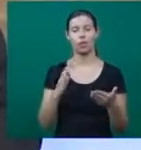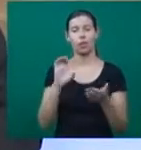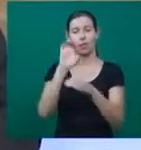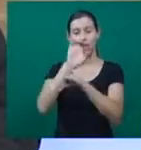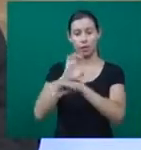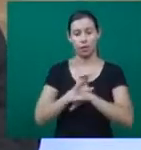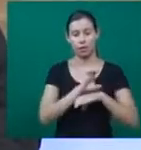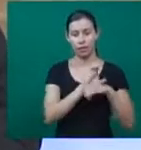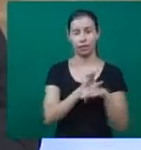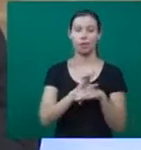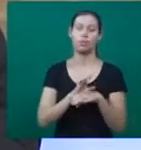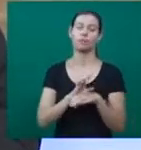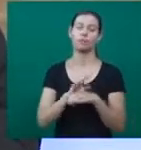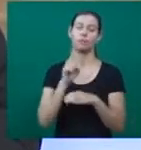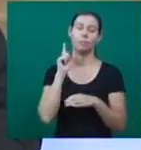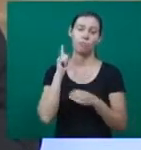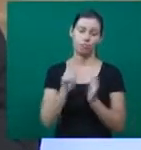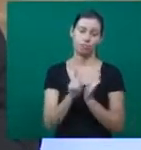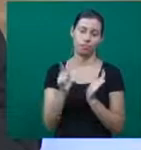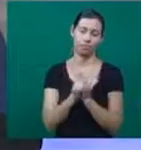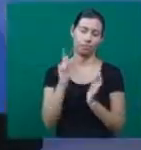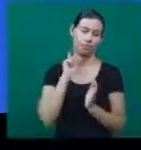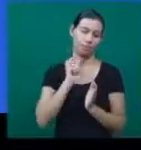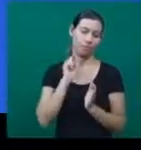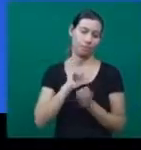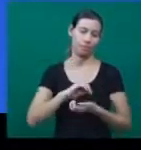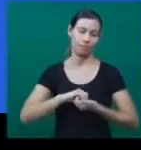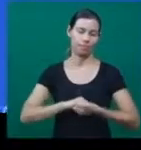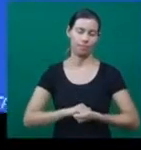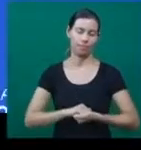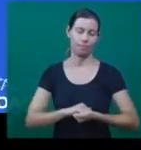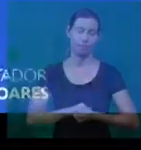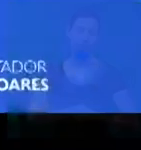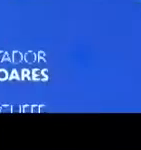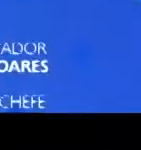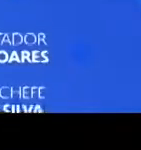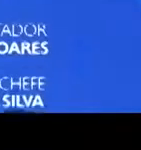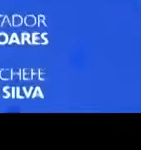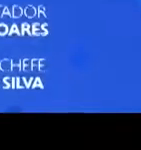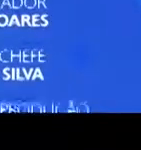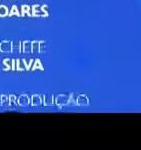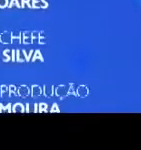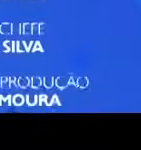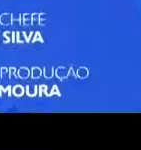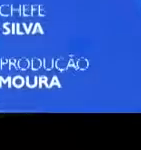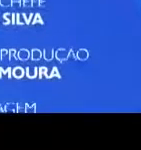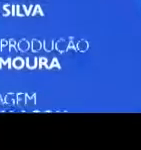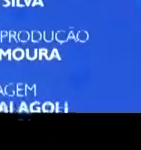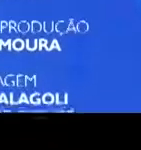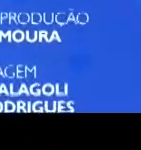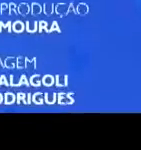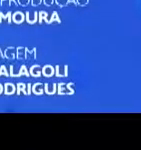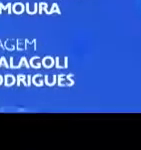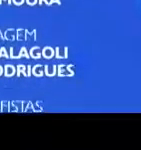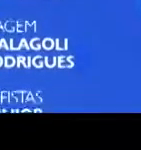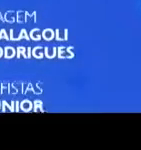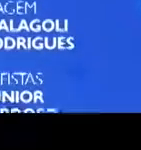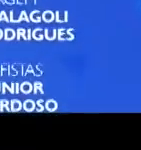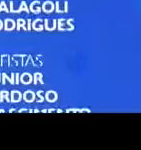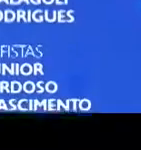Estado você confere agora no Jornal Minas, segunda edição. O TV Notícias da empresa. O TV Notícias da